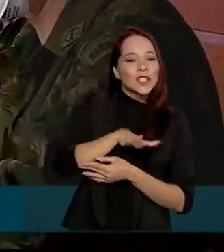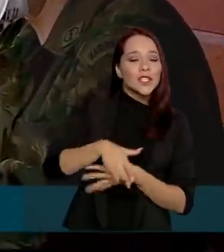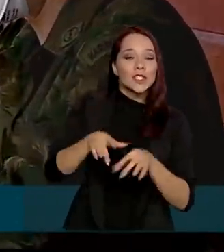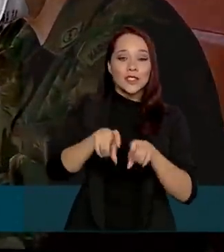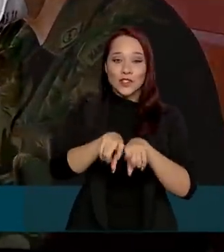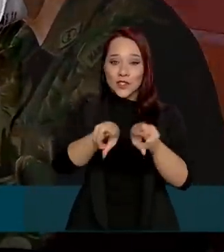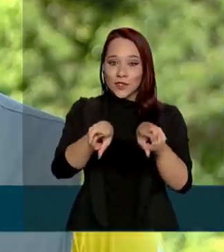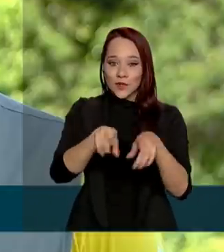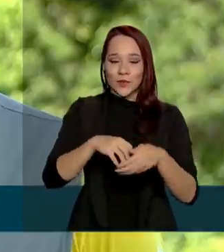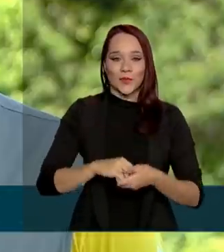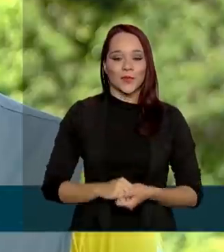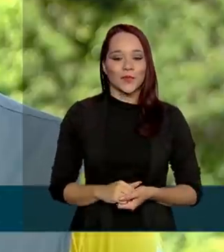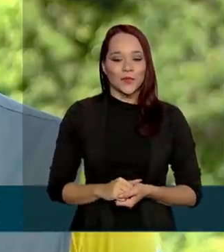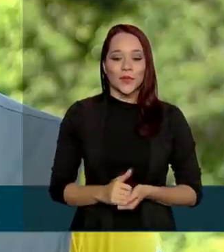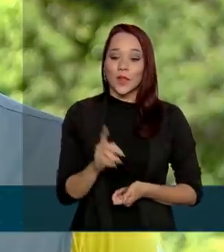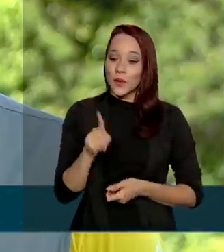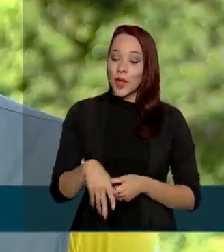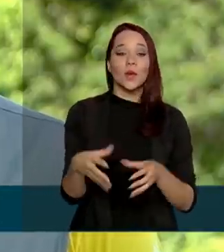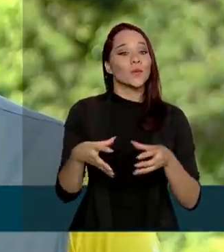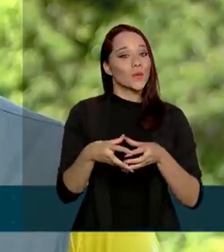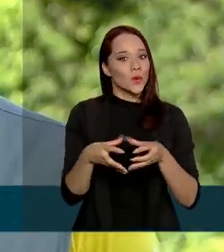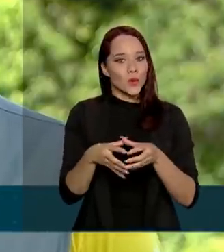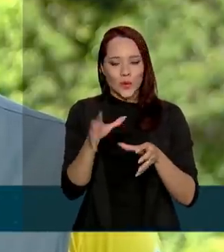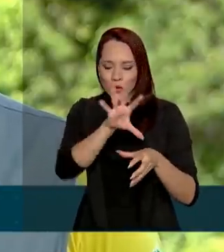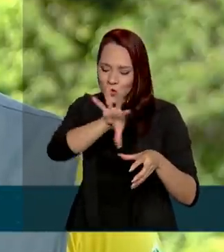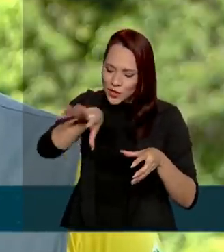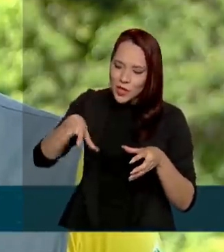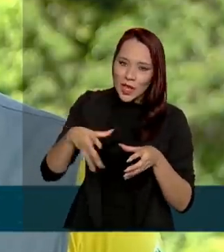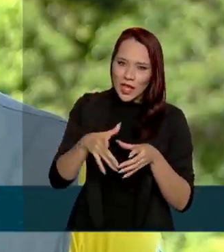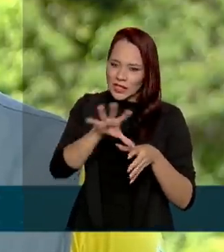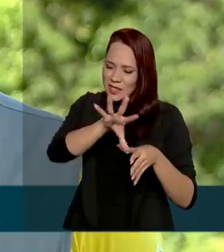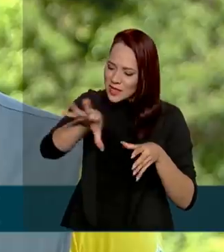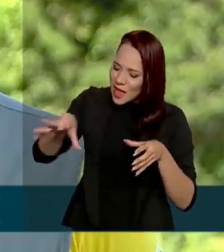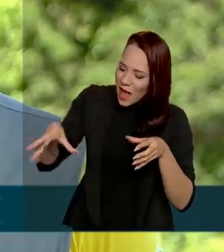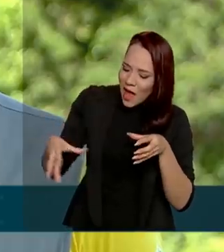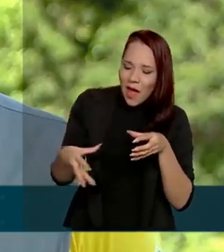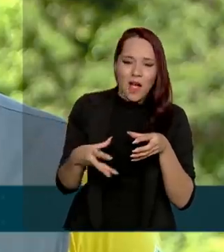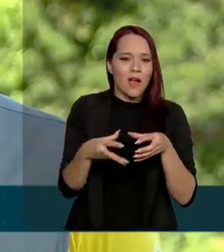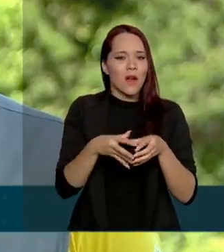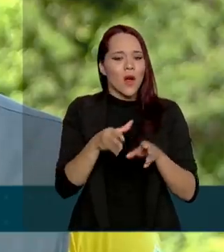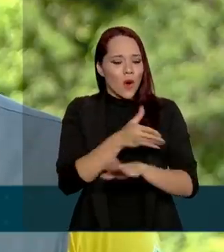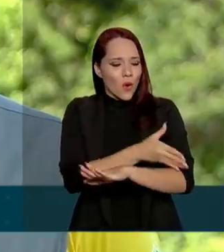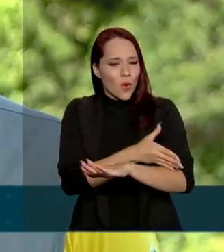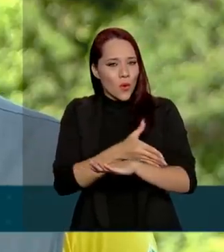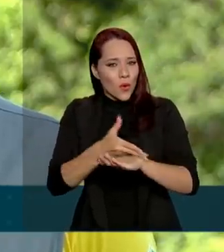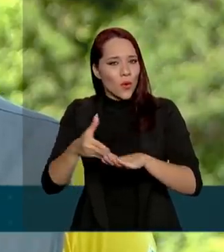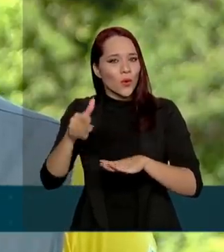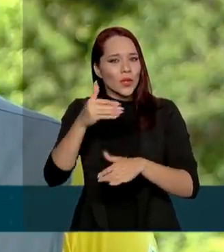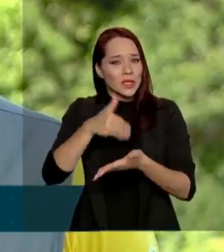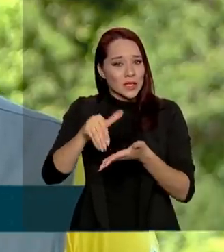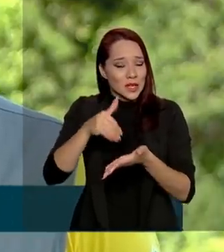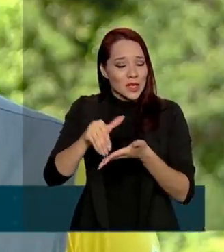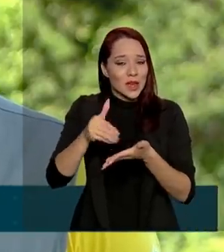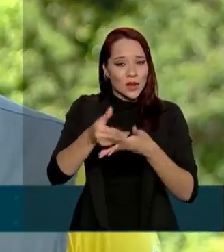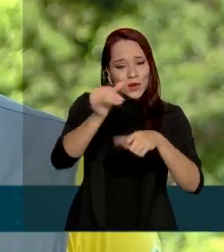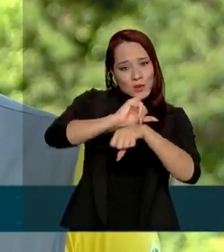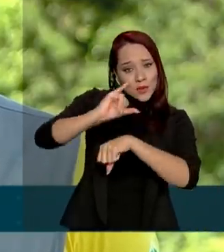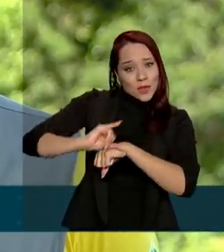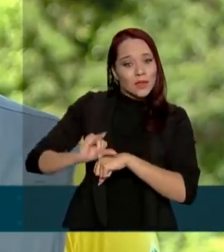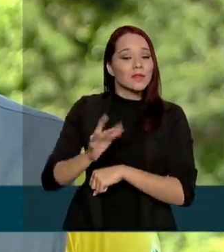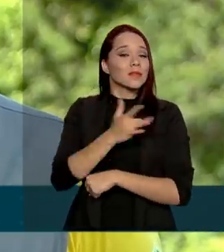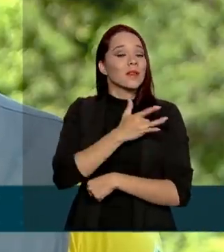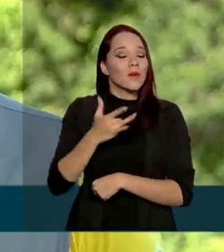ginecologistas. Ela é uma equipe que se agregou à rotina habitual da Secretaria e dos Distritos Sanitários